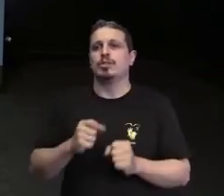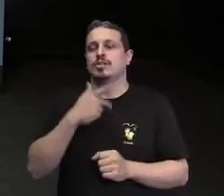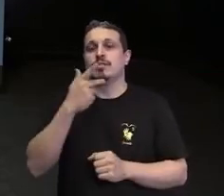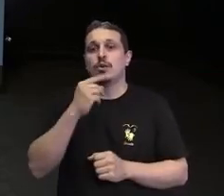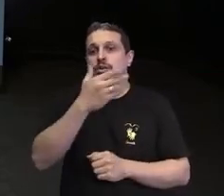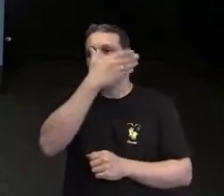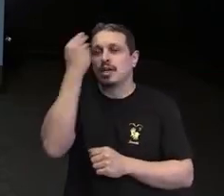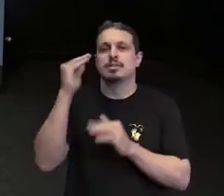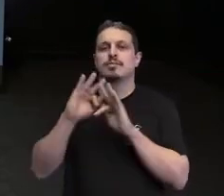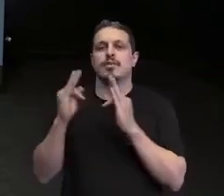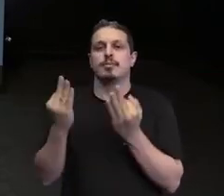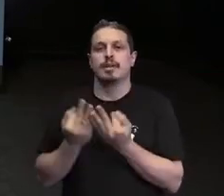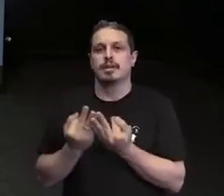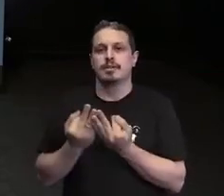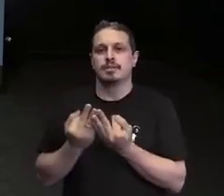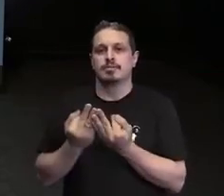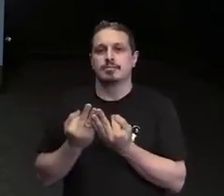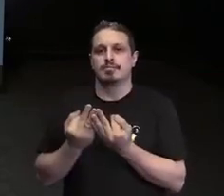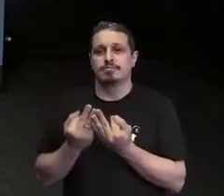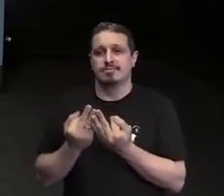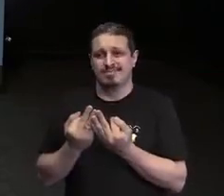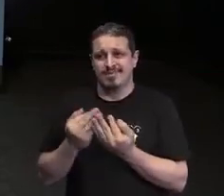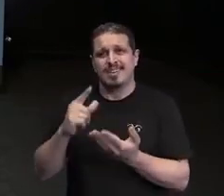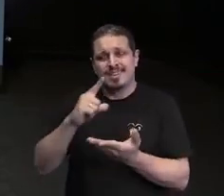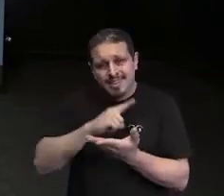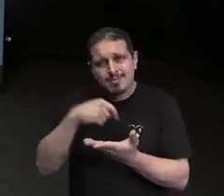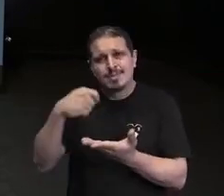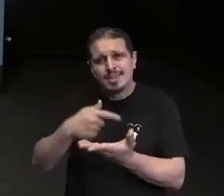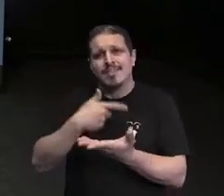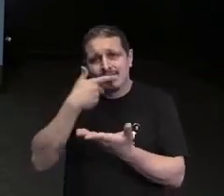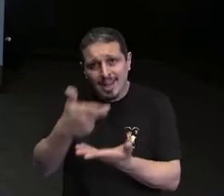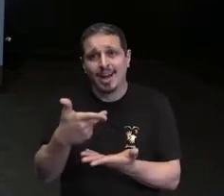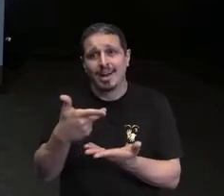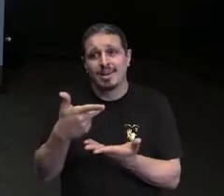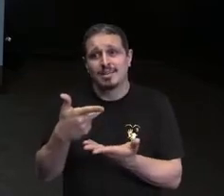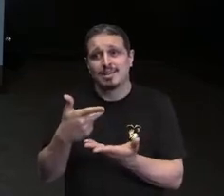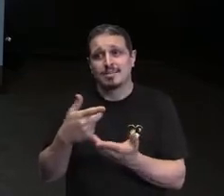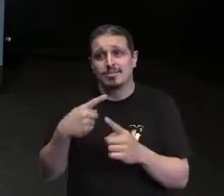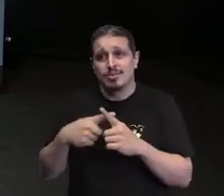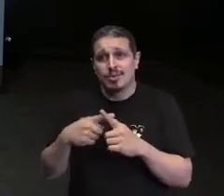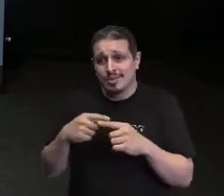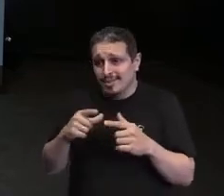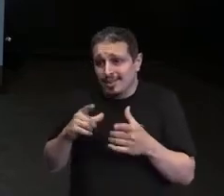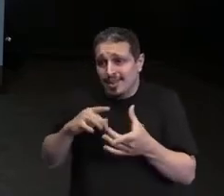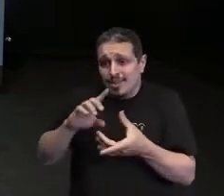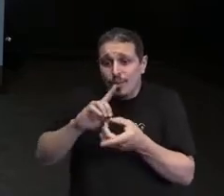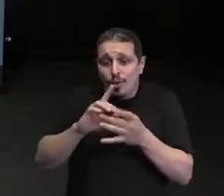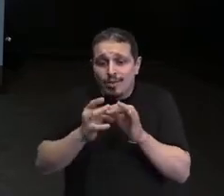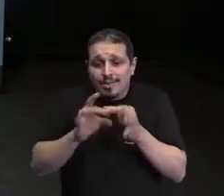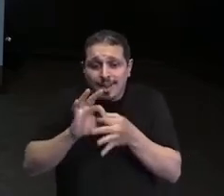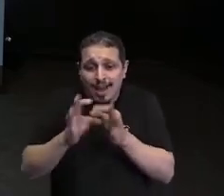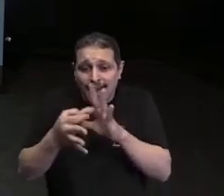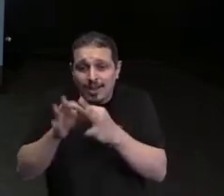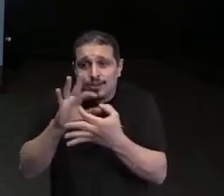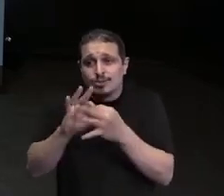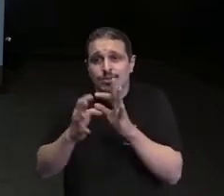diversa que precisa provar a sua existência a todo momento. Essa família, ela precisa